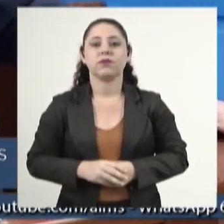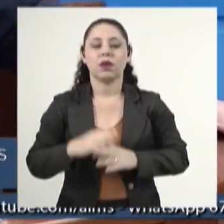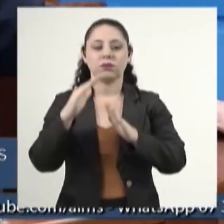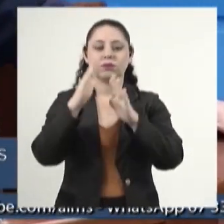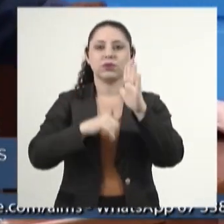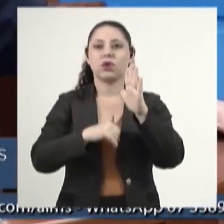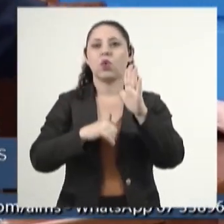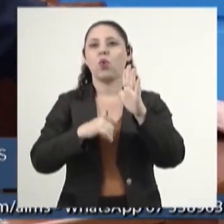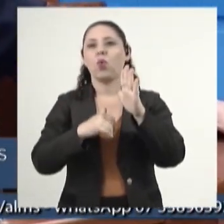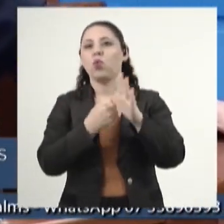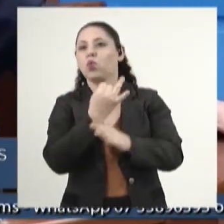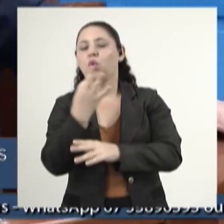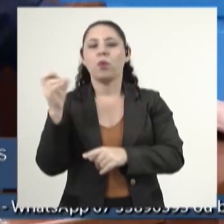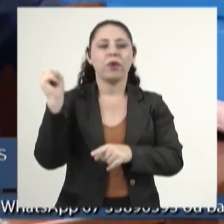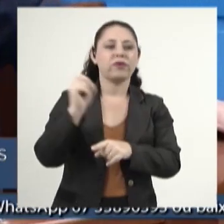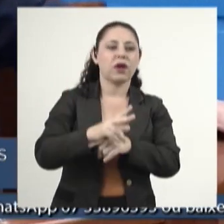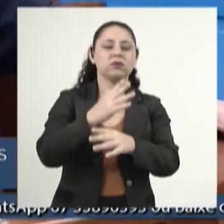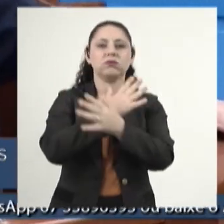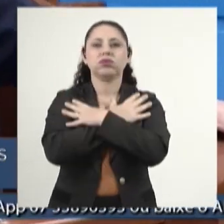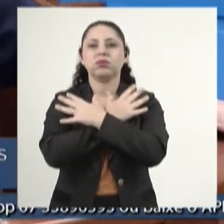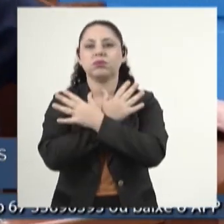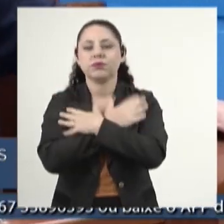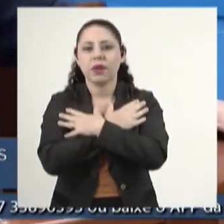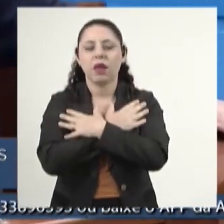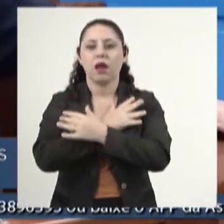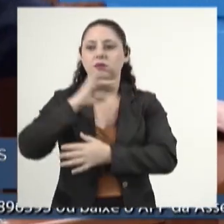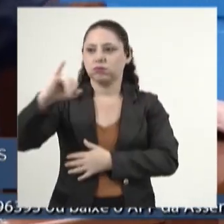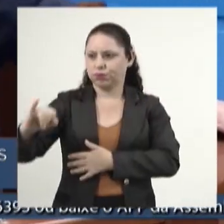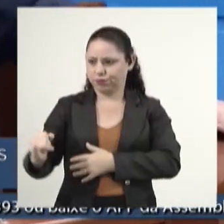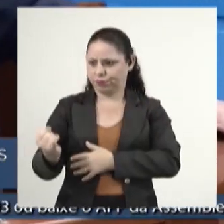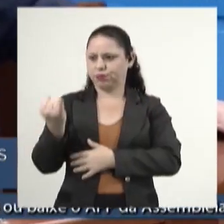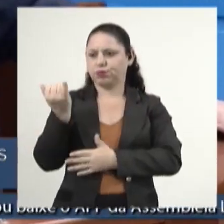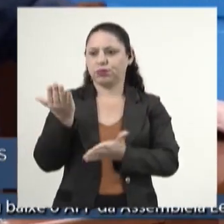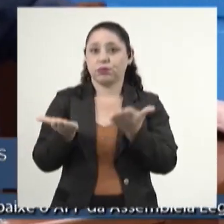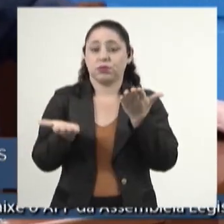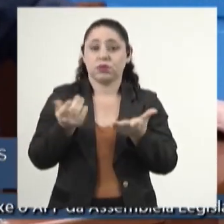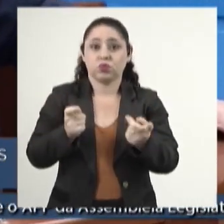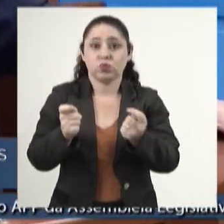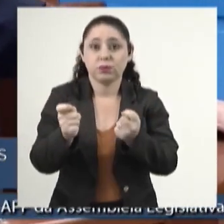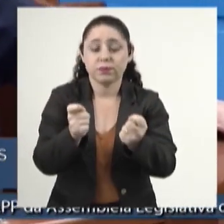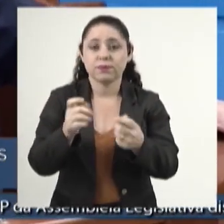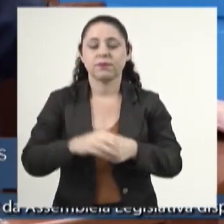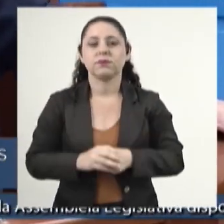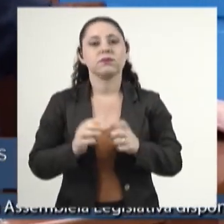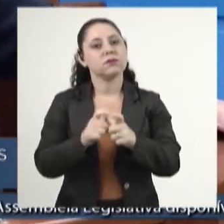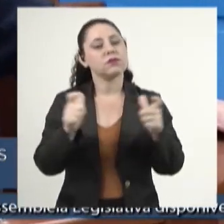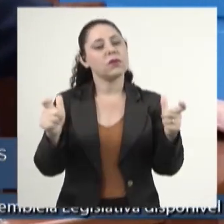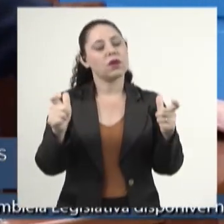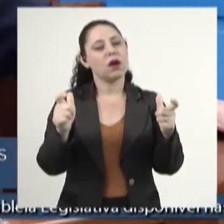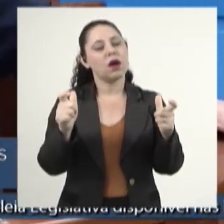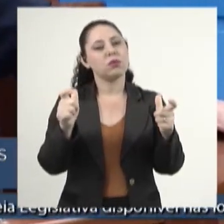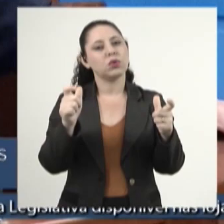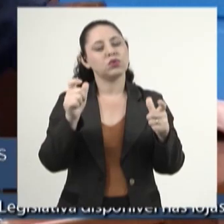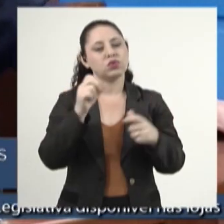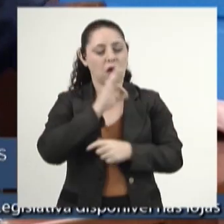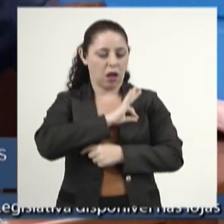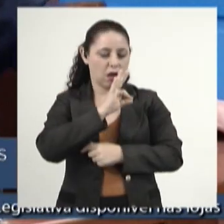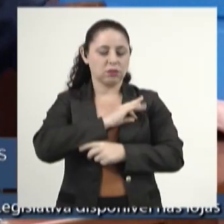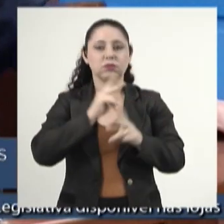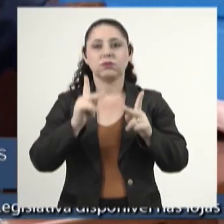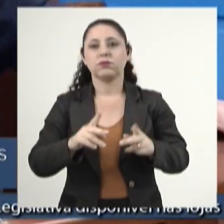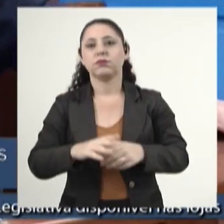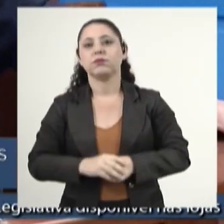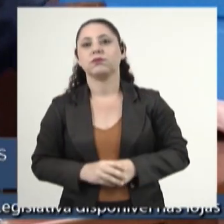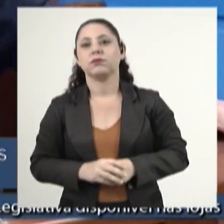Caiu o desemprego? A inflação está controlada? Aumentou o rendimento da população?